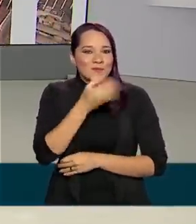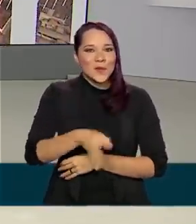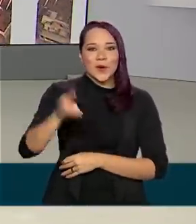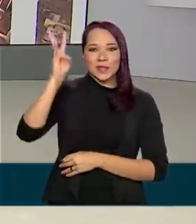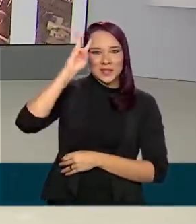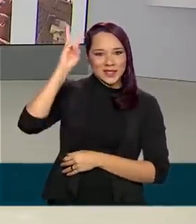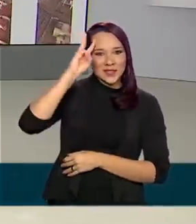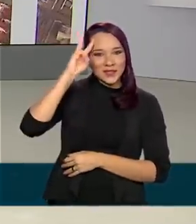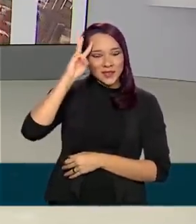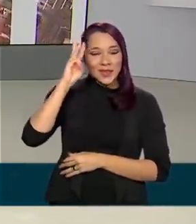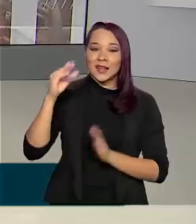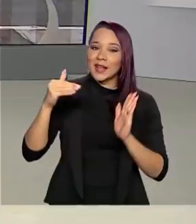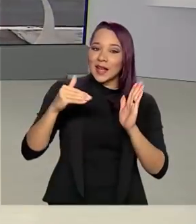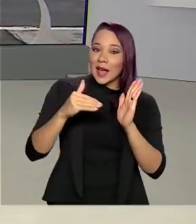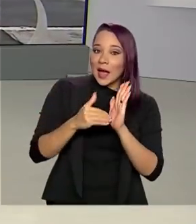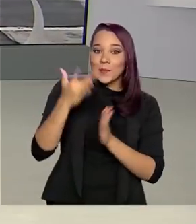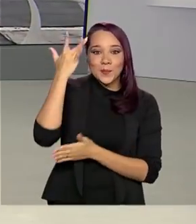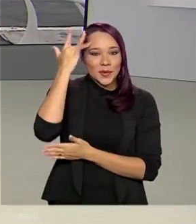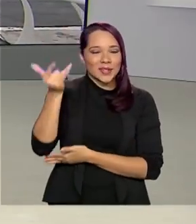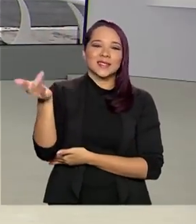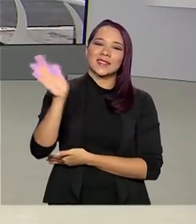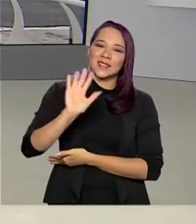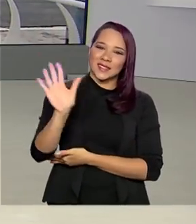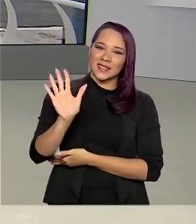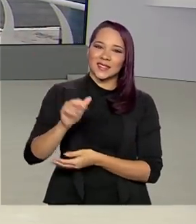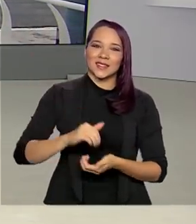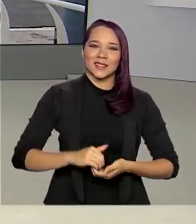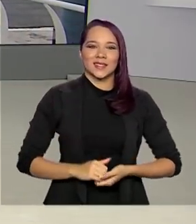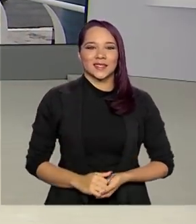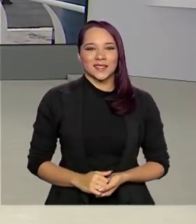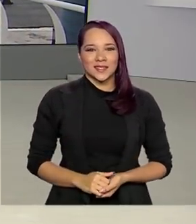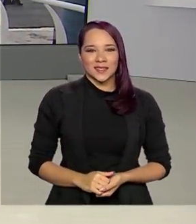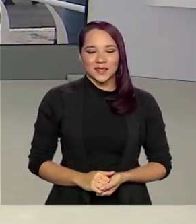Uma ótima terça-feira para você. Até nos vemos amanhã. Até lá!